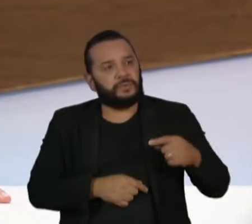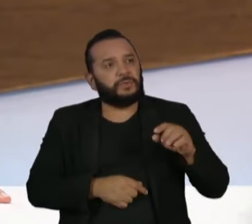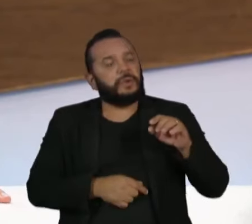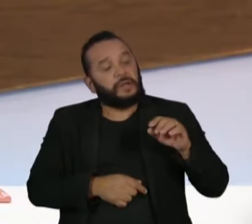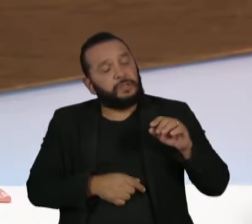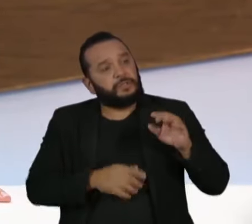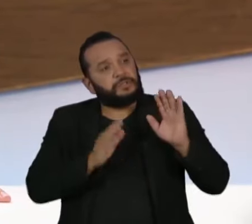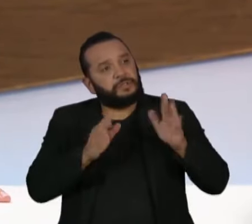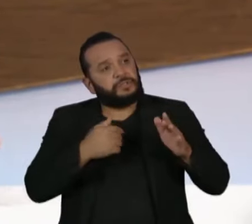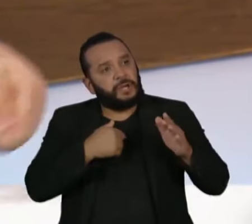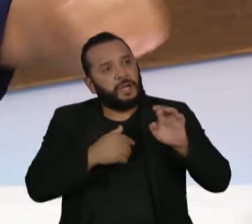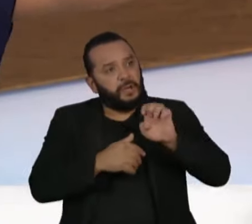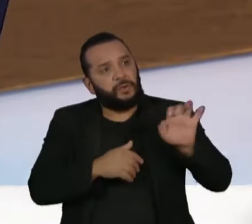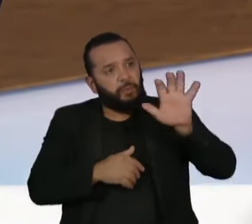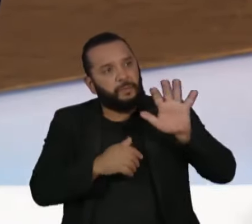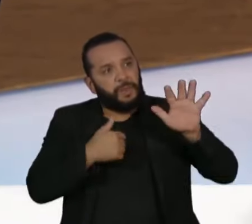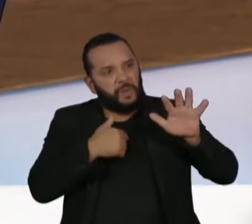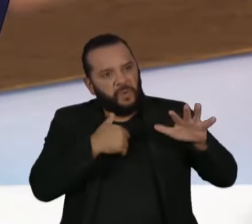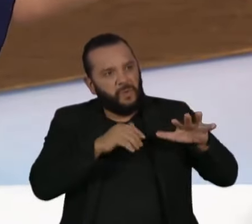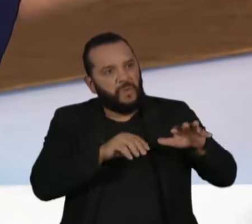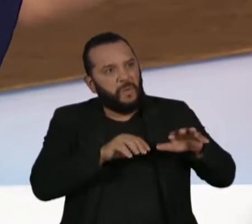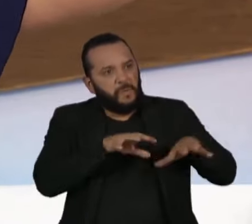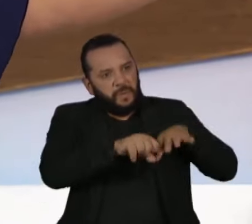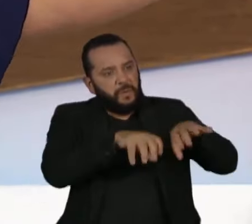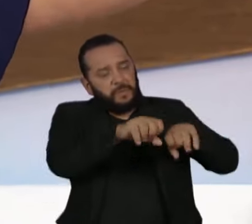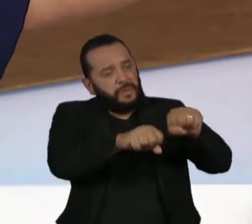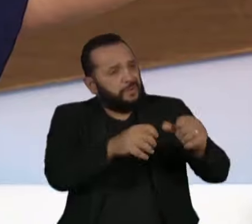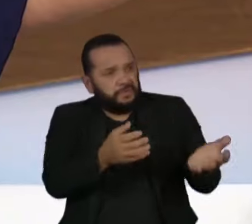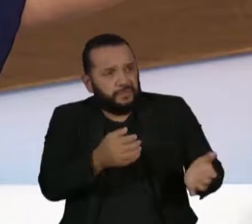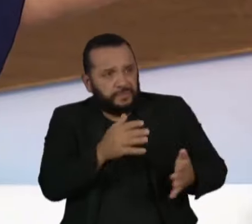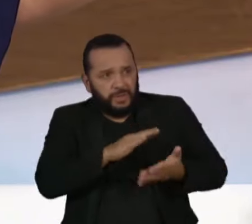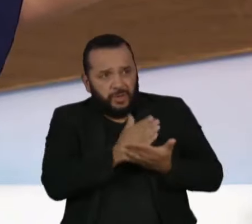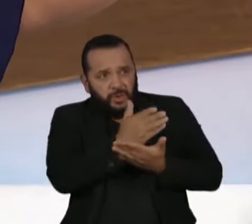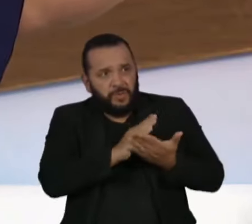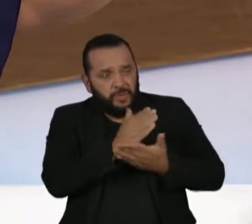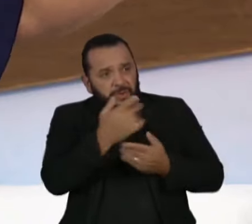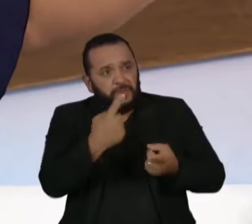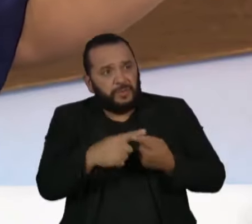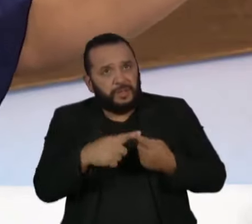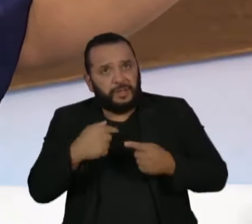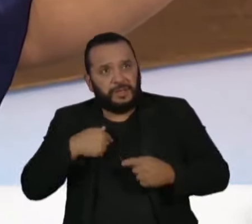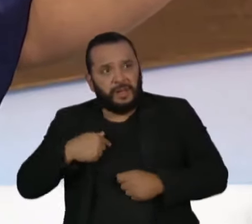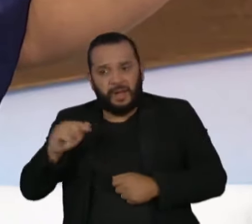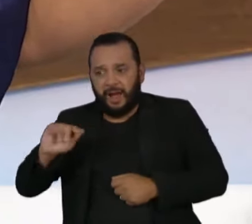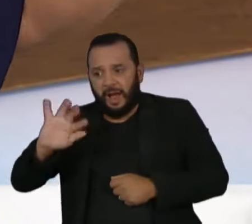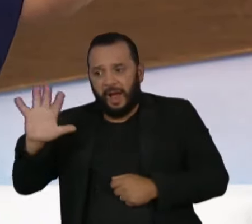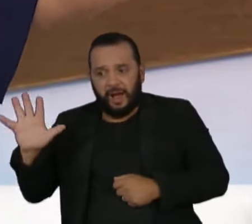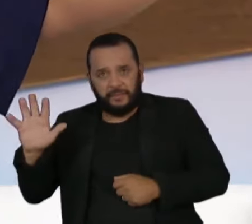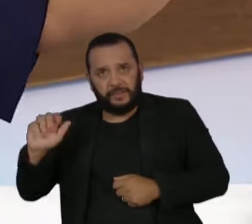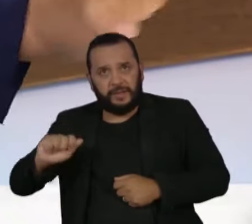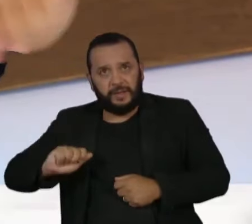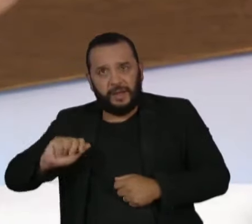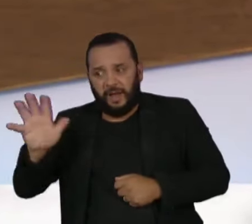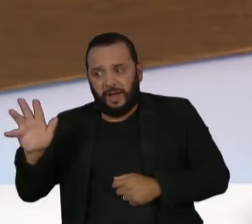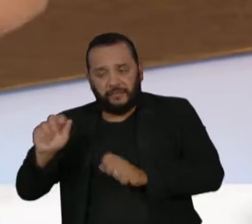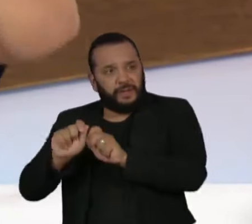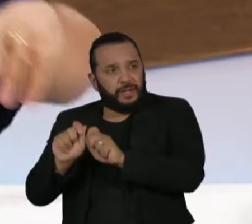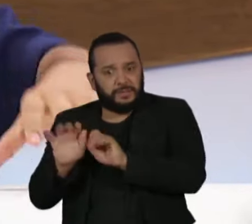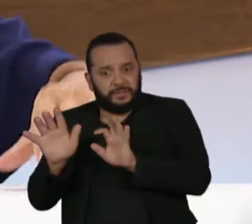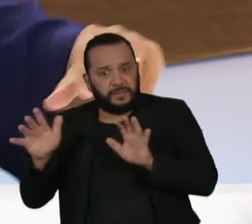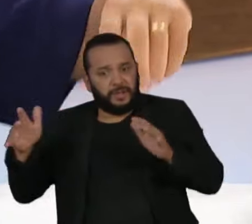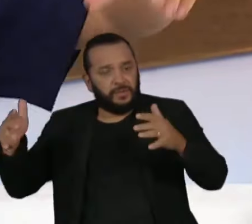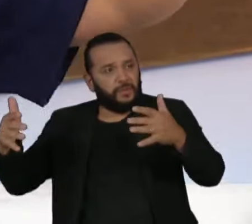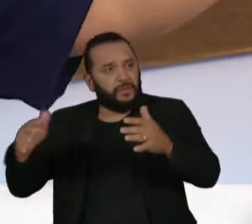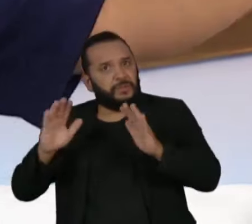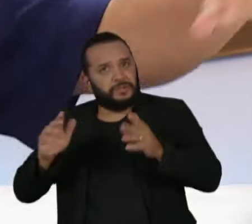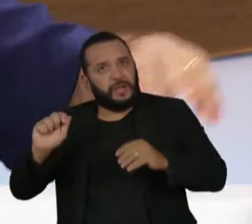está fazendo isso desde sempre. Desde que surgiu o primeiro Homo Sapiens lá na África, o que ele tem feito é se espalhar. Ninguém reclamou que ele se espalhou